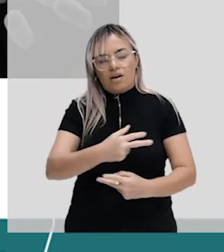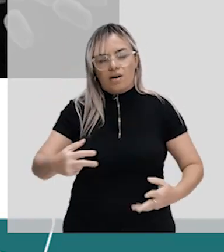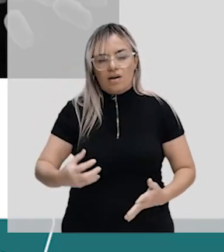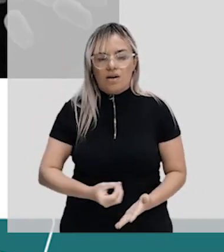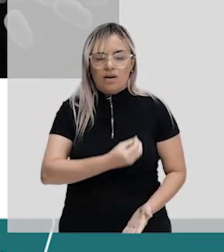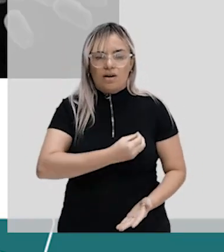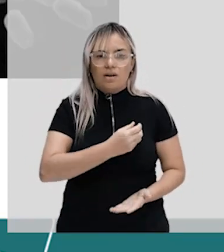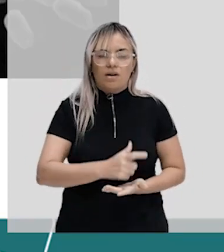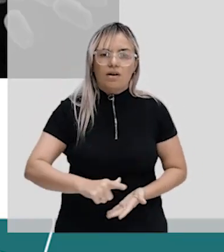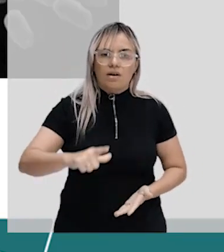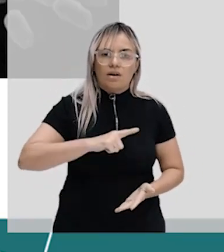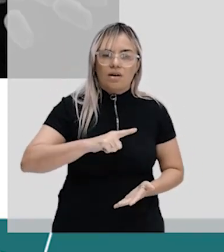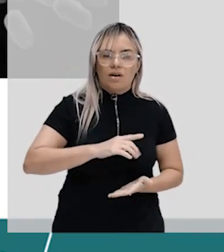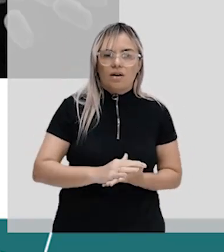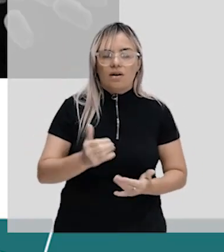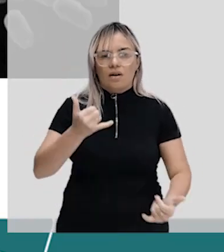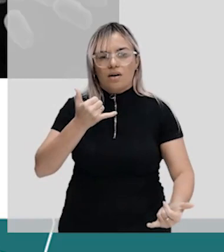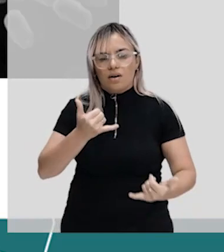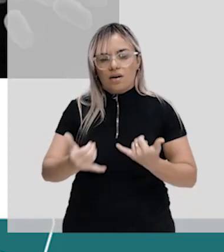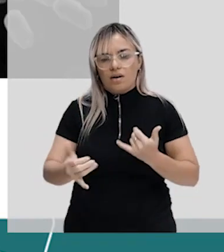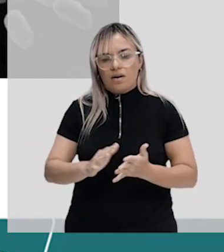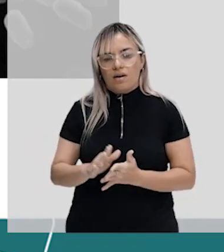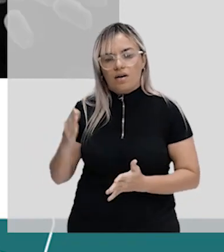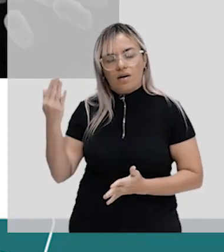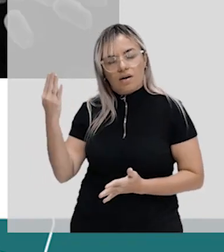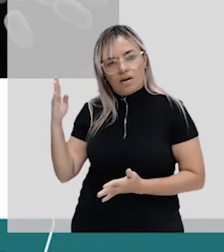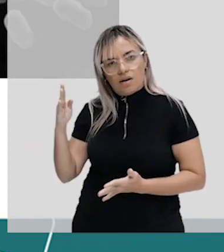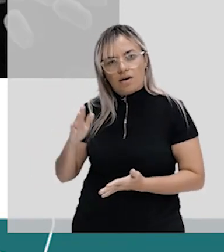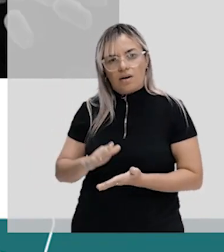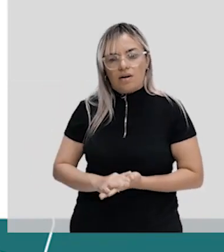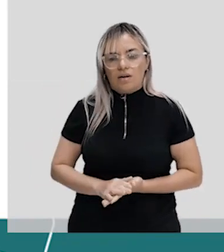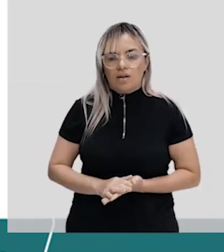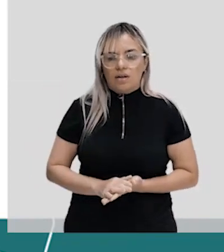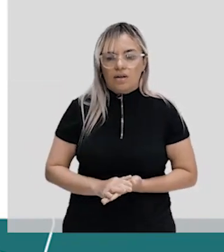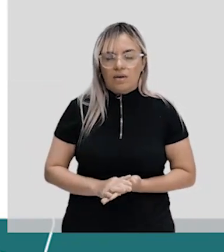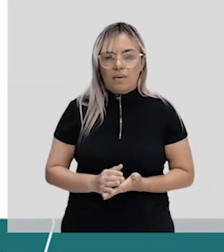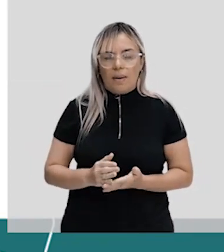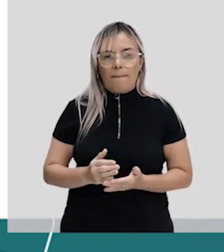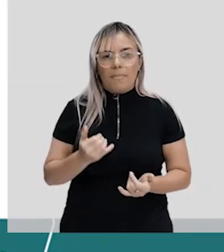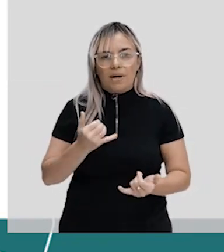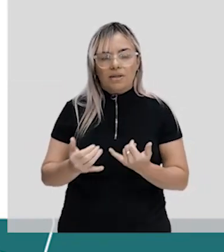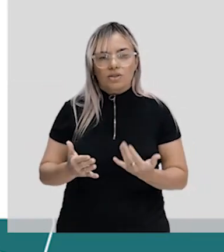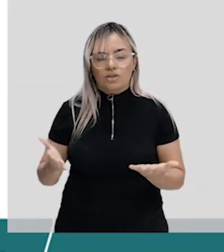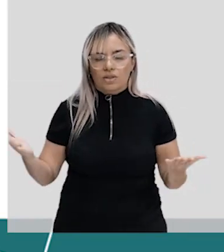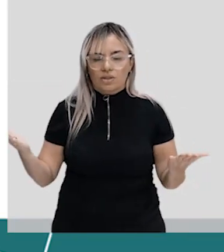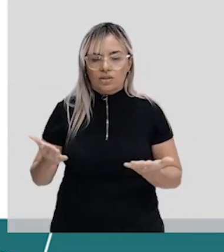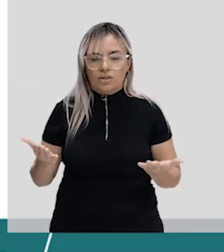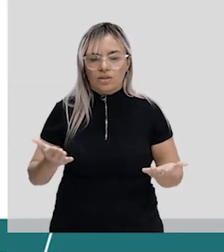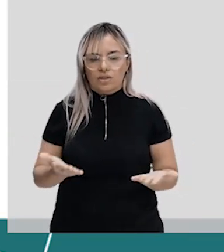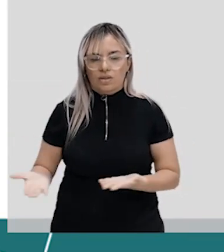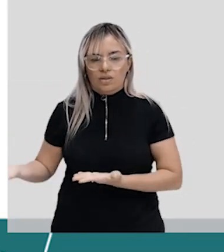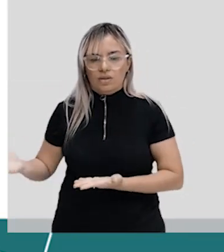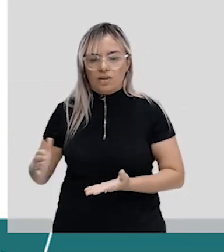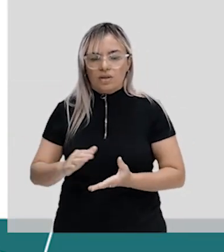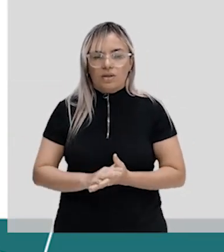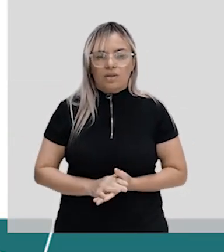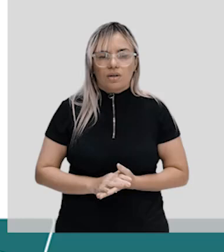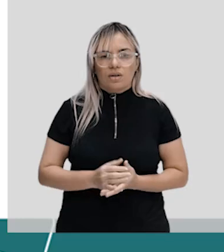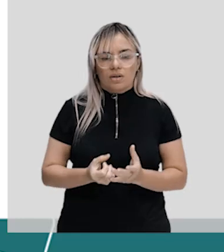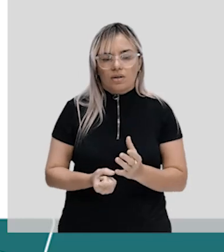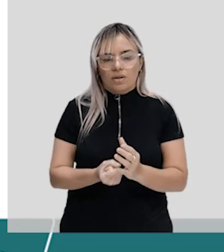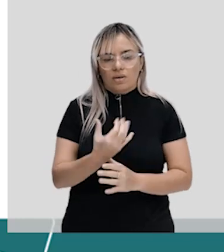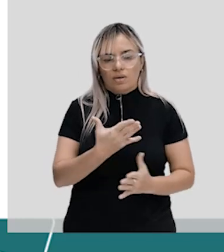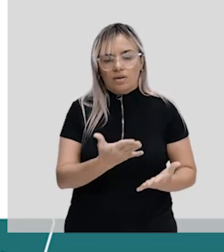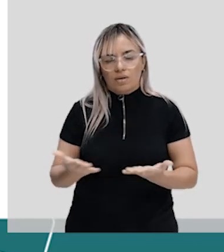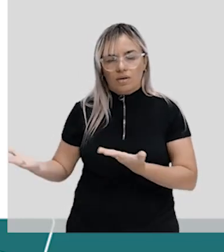sido semelhantes às arqueobactérias atuais. Essas arqueobactérias aqui, elas promoviam,